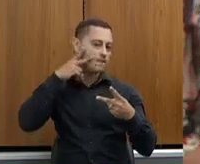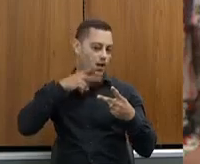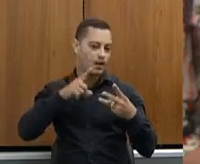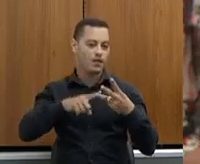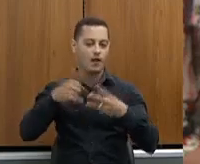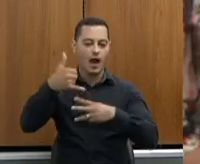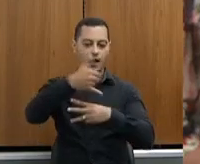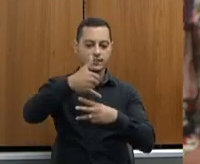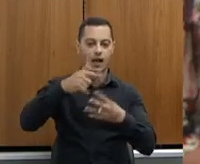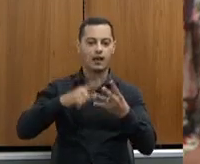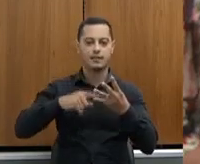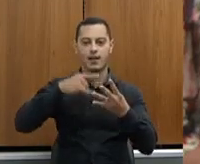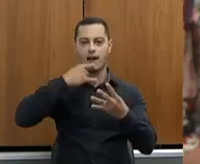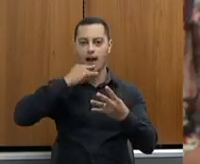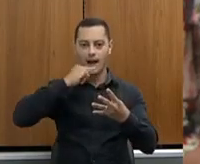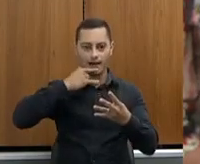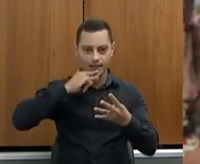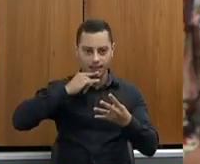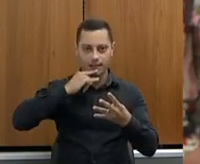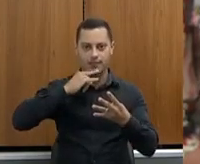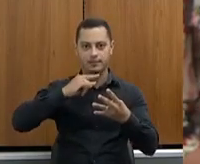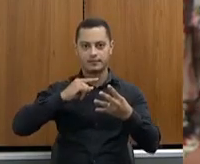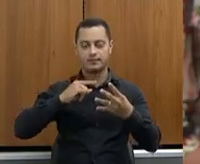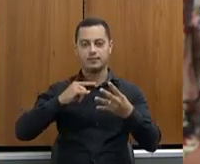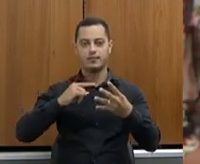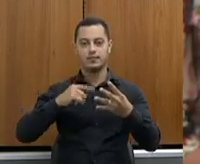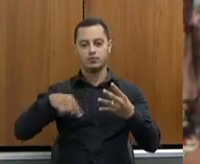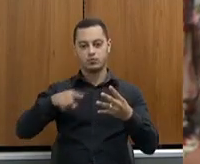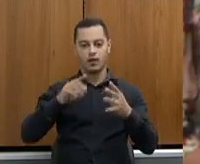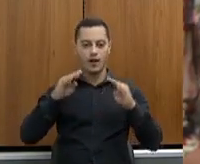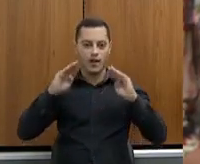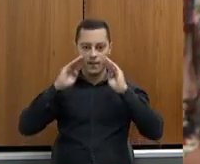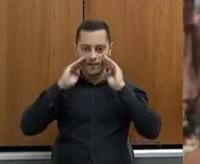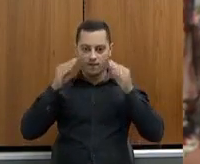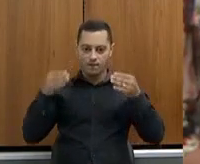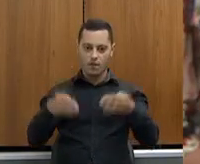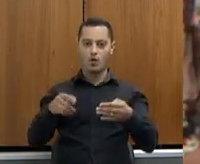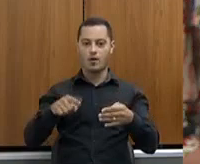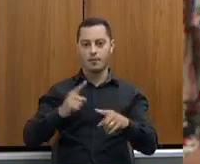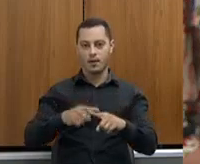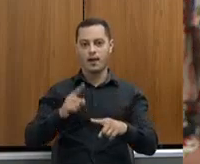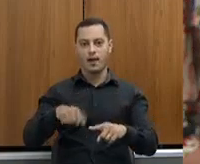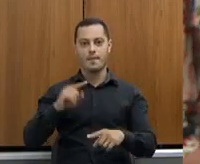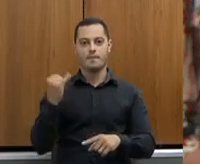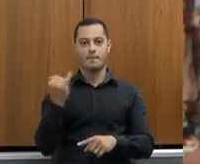produtos que estamos trabalhando com essas cadeias que são tão emblemáticas e importantes para Minas Gerais.